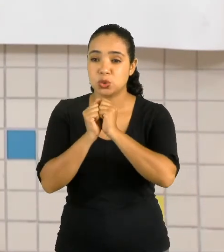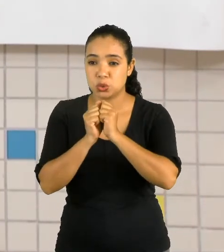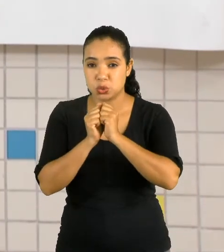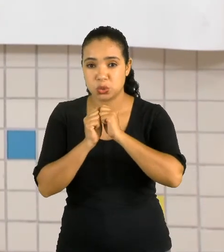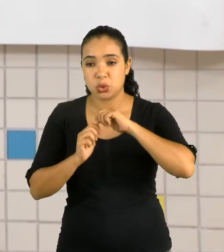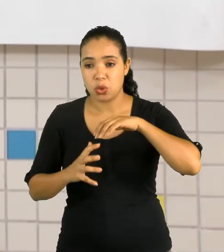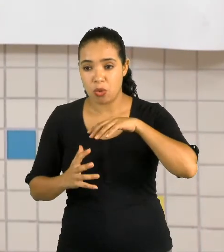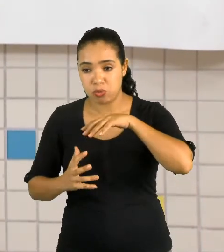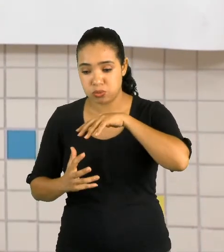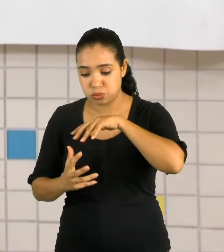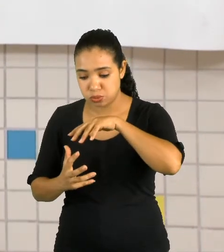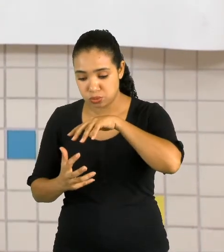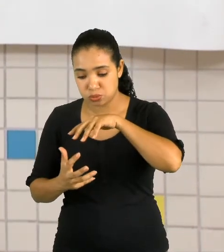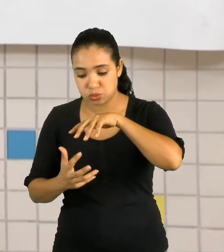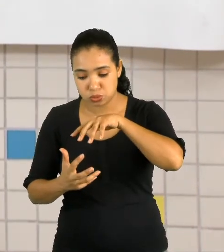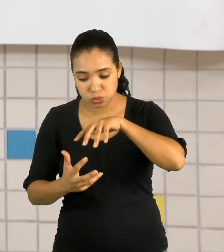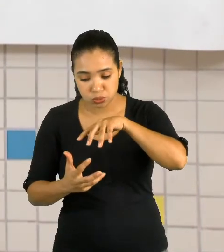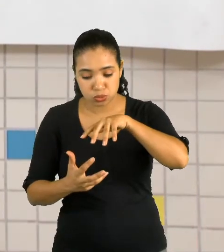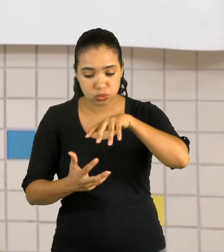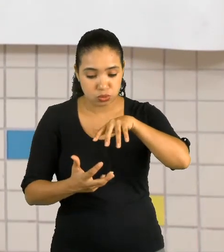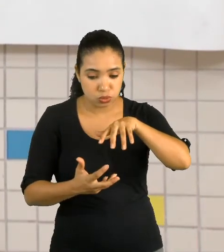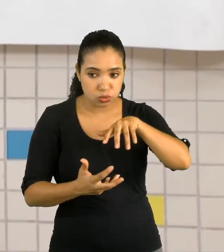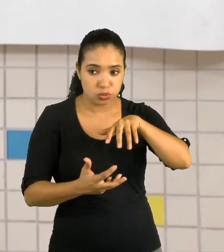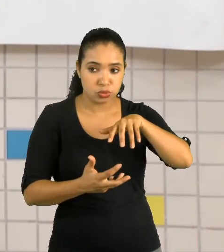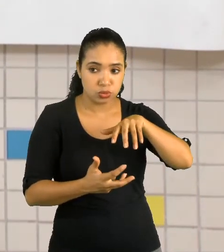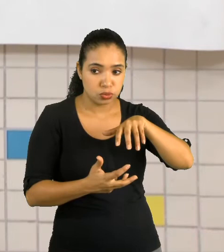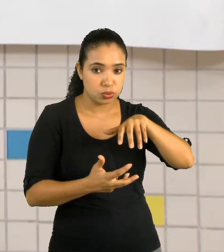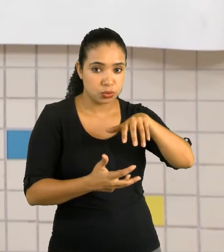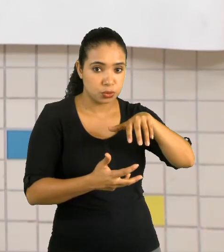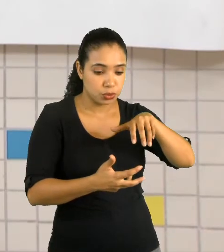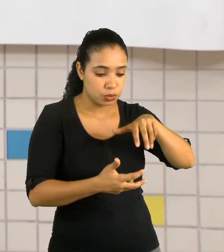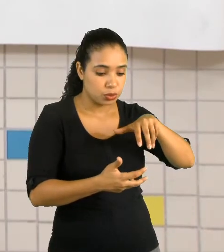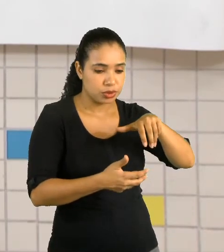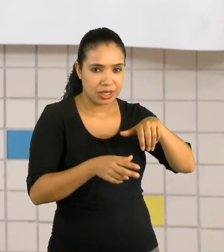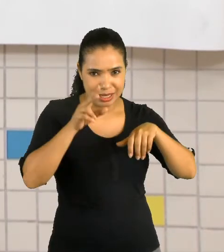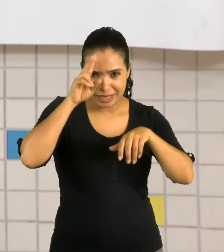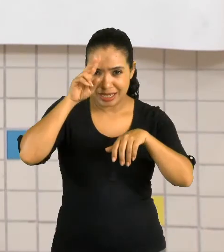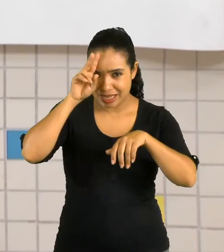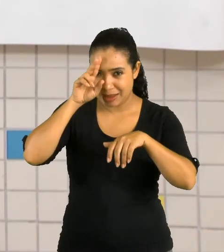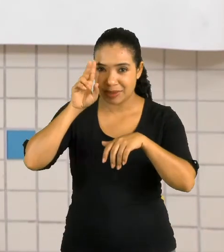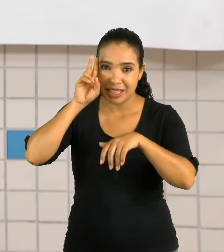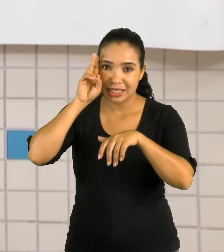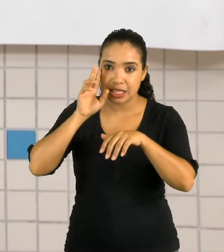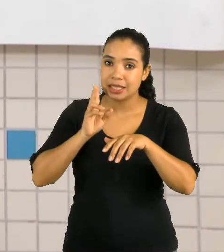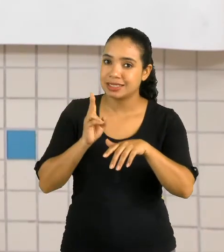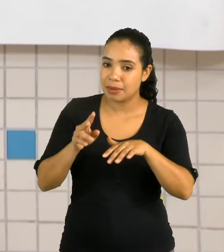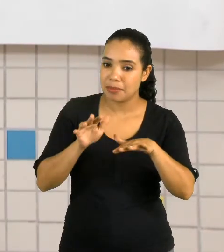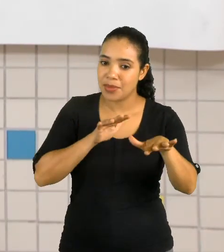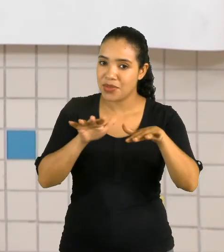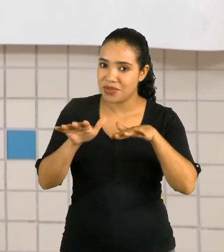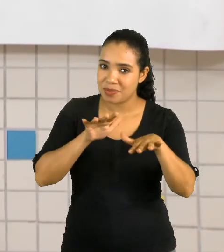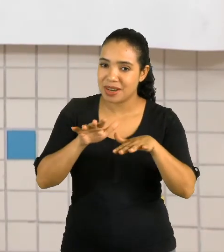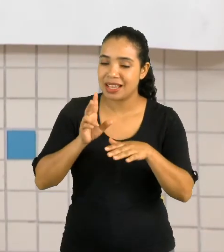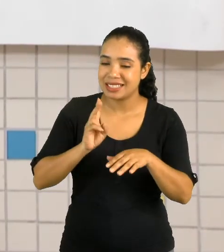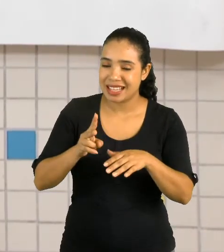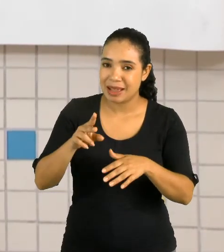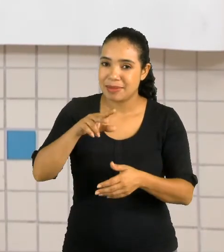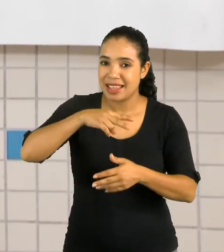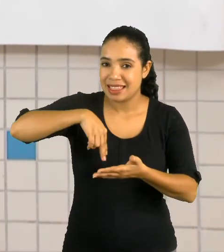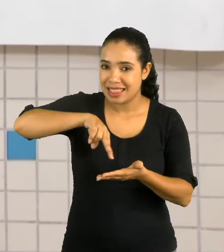girando, girando, girando. Lembra da história que ela está sempre em movimento, sempre dançando?